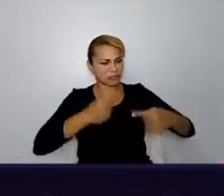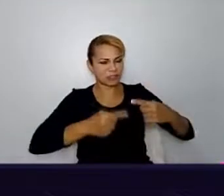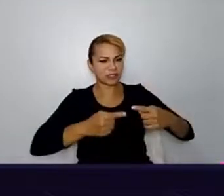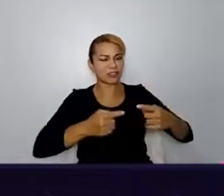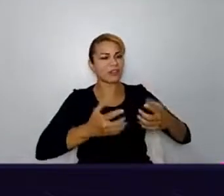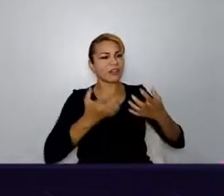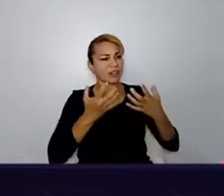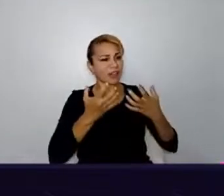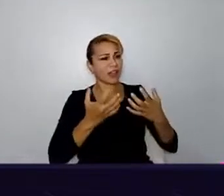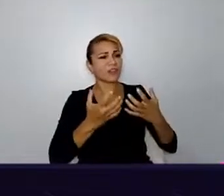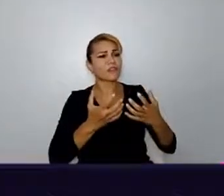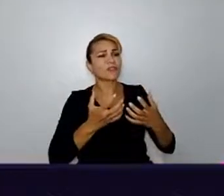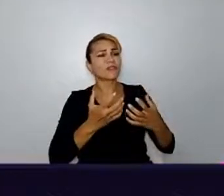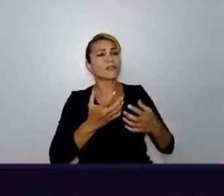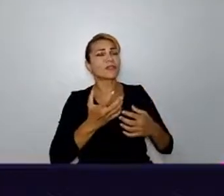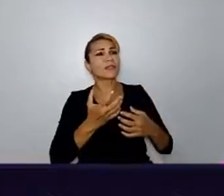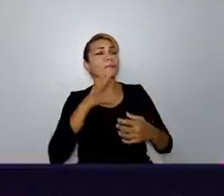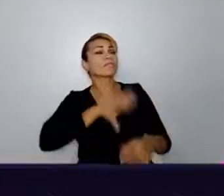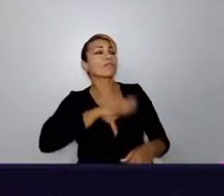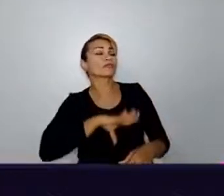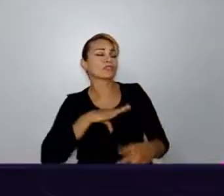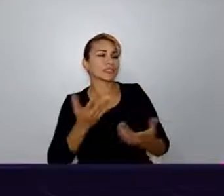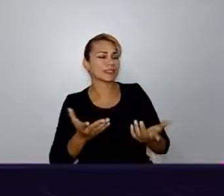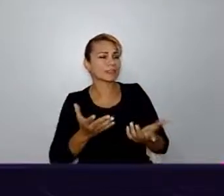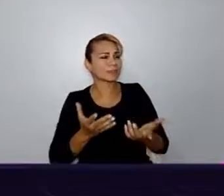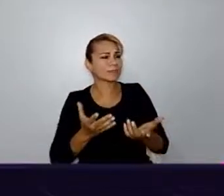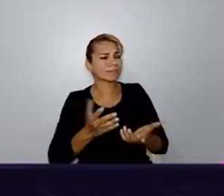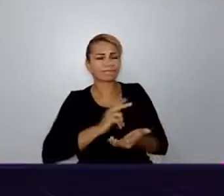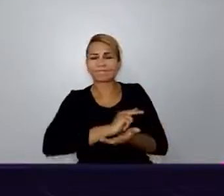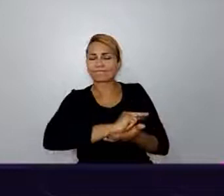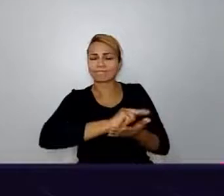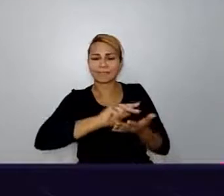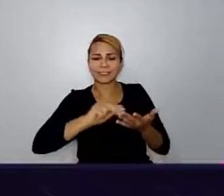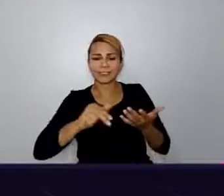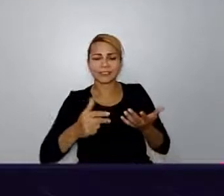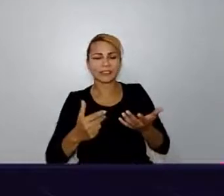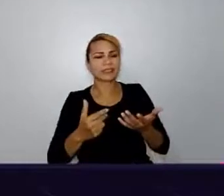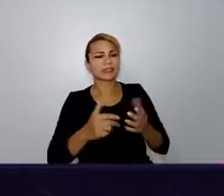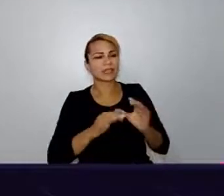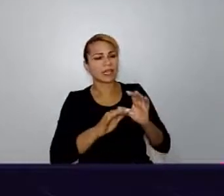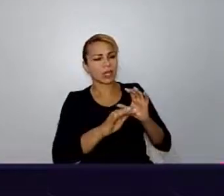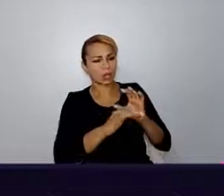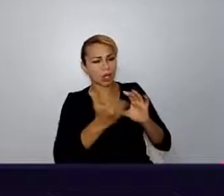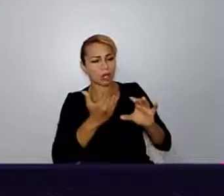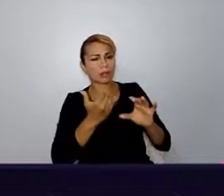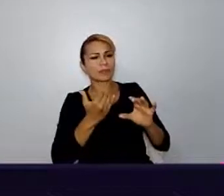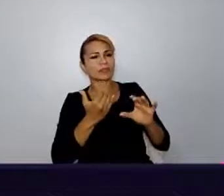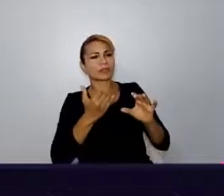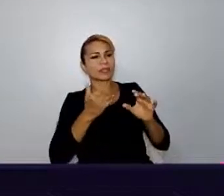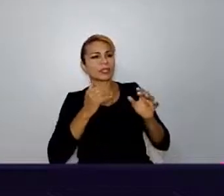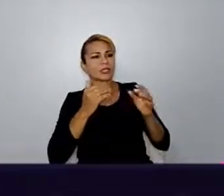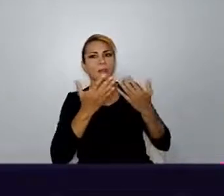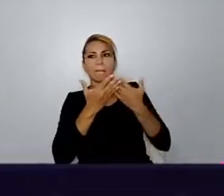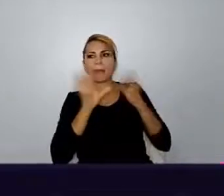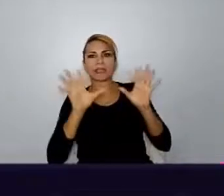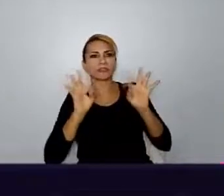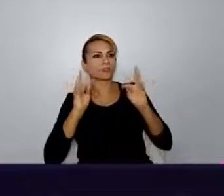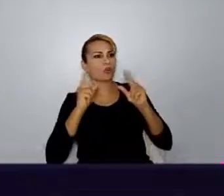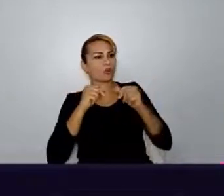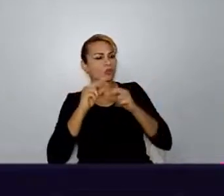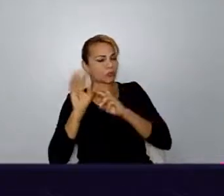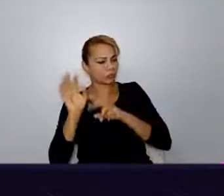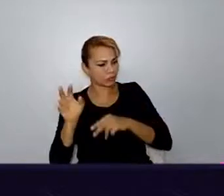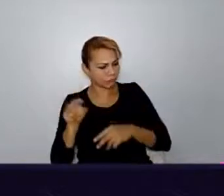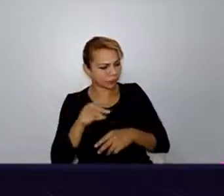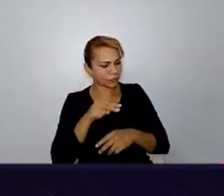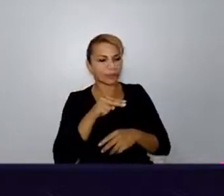E aí, tipo, gerou toda aquela situação de ainda ser um comentário público num projeto OpenSense, sendo que eu